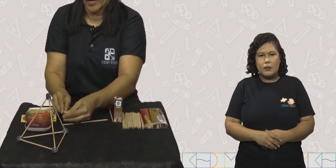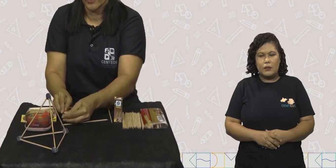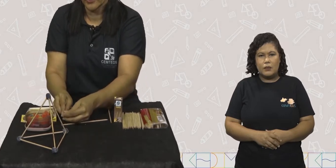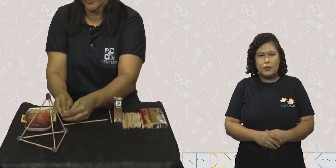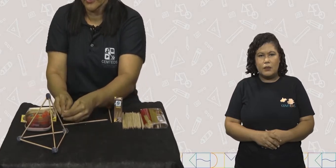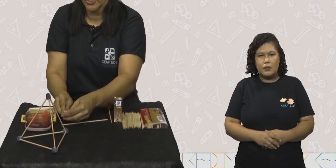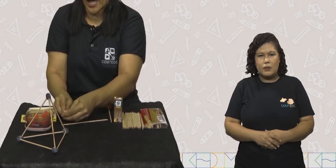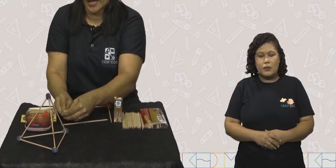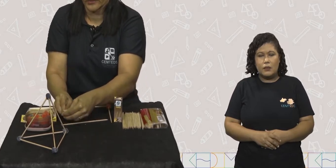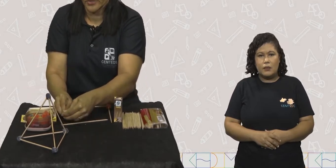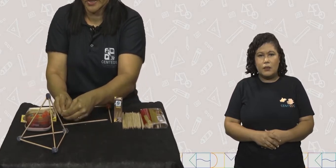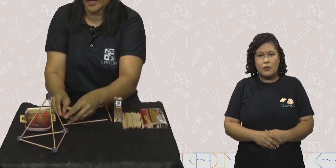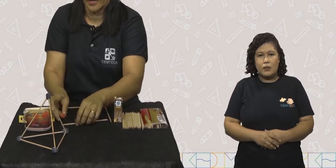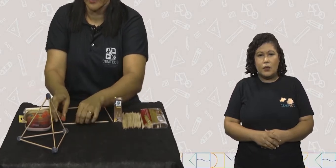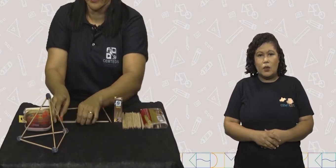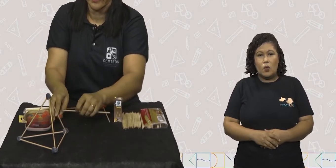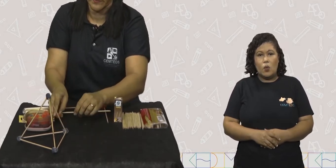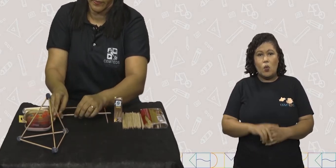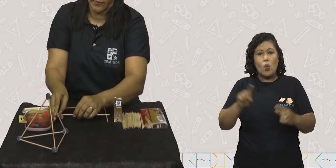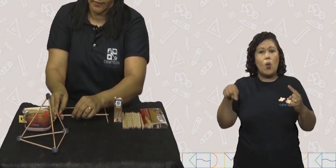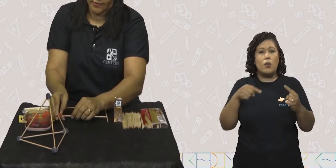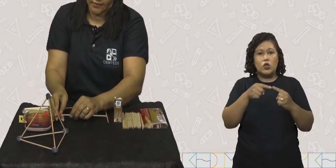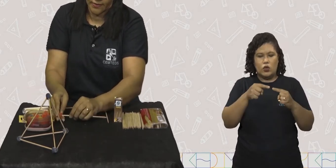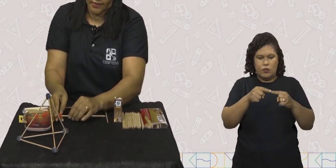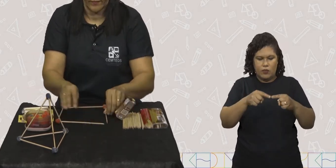para unir os lados, certo?